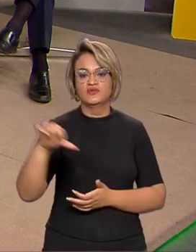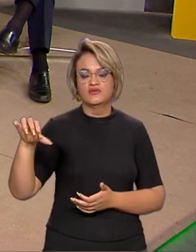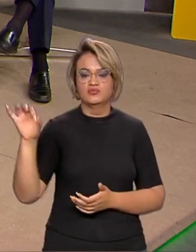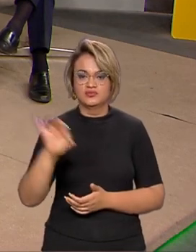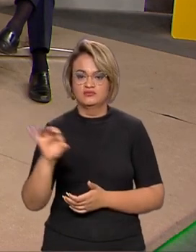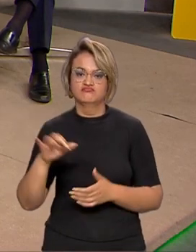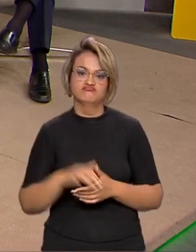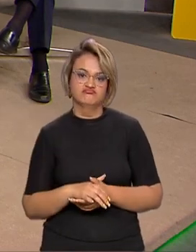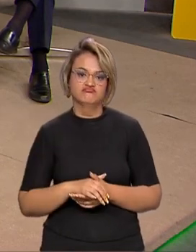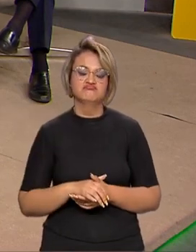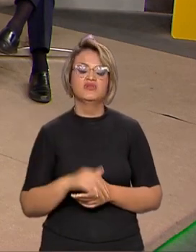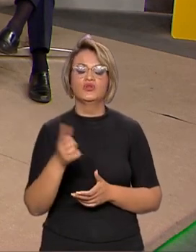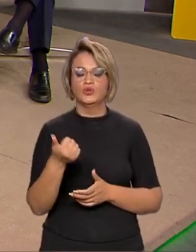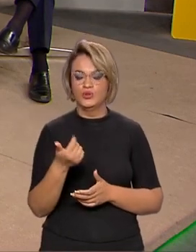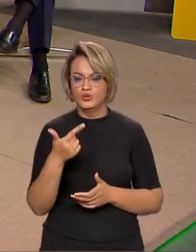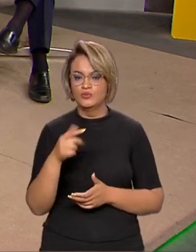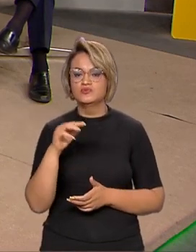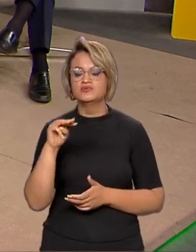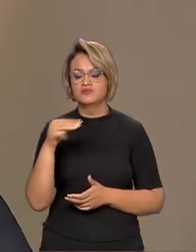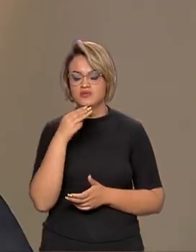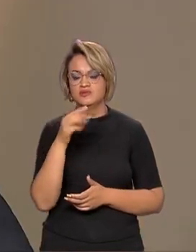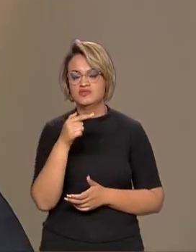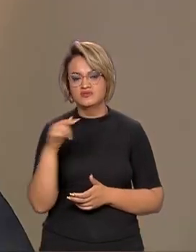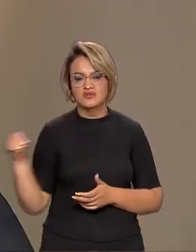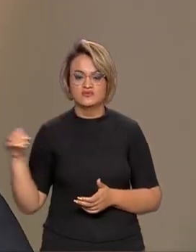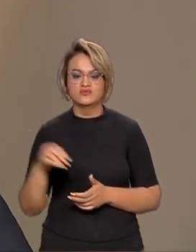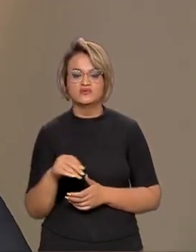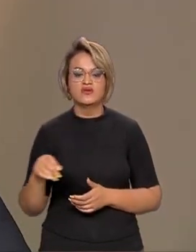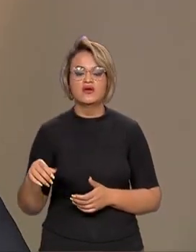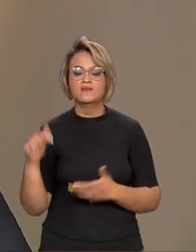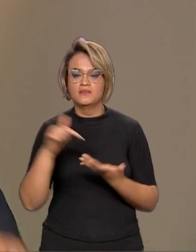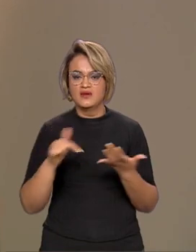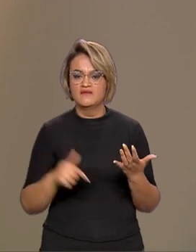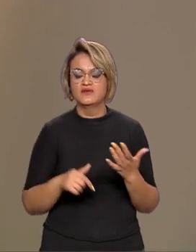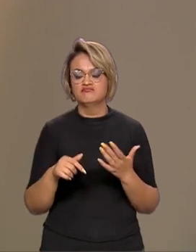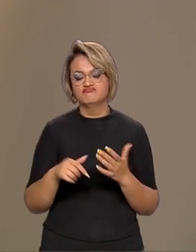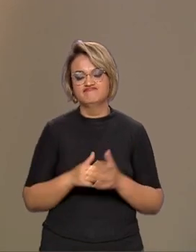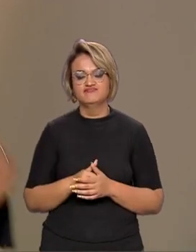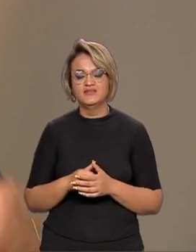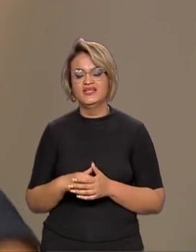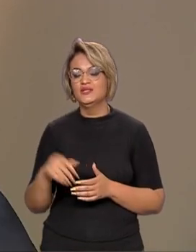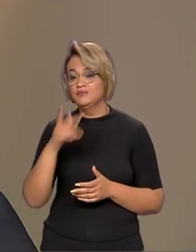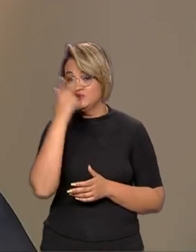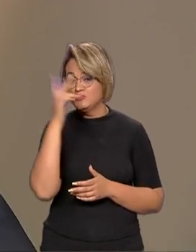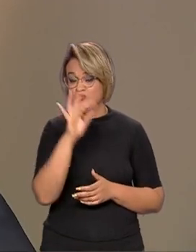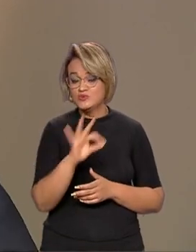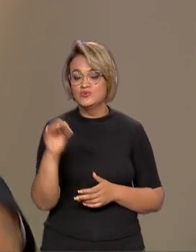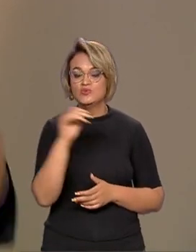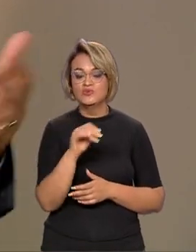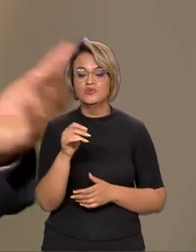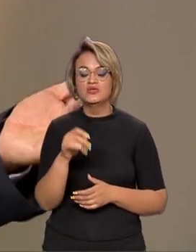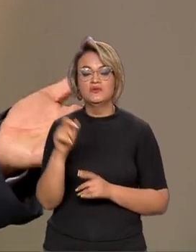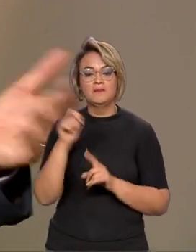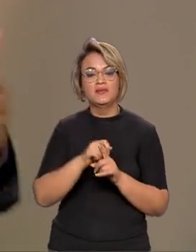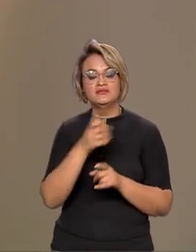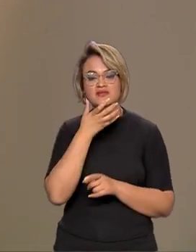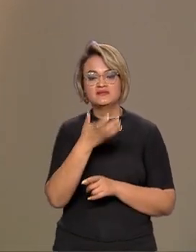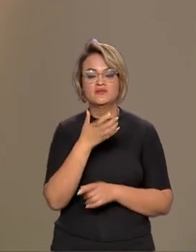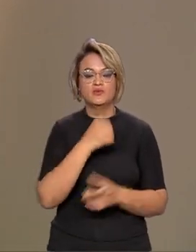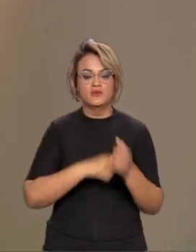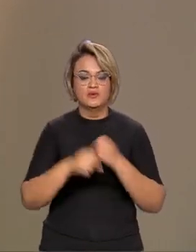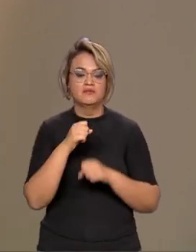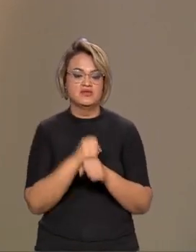resultado, 12 bilhões e 700 bilhões para o conjunto dos correntistas, todos os correntistas que em dezembro do ano passado